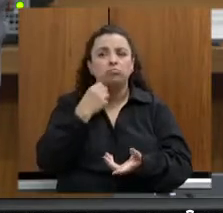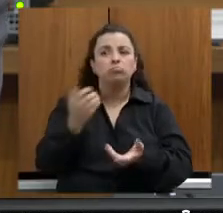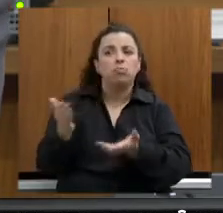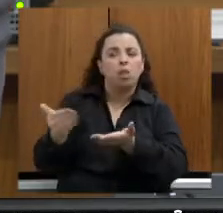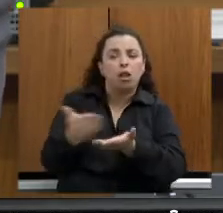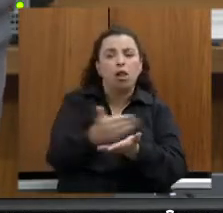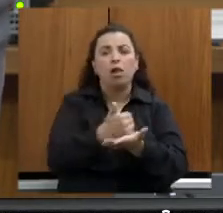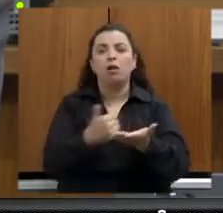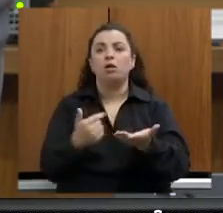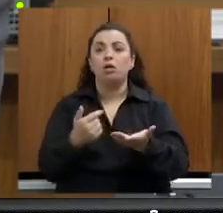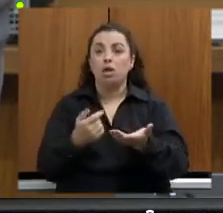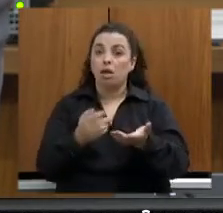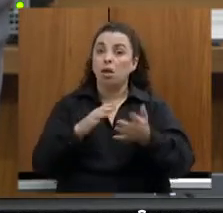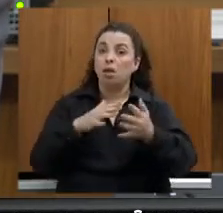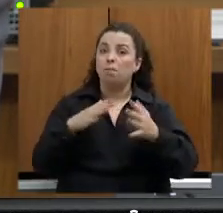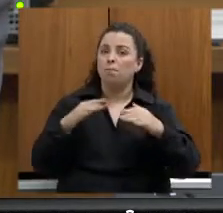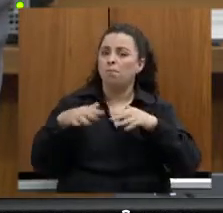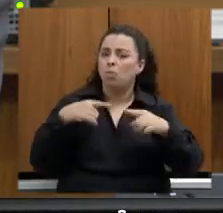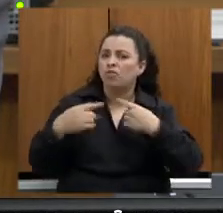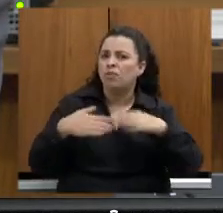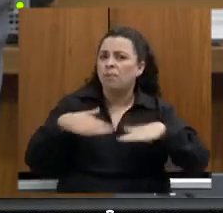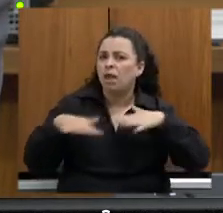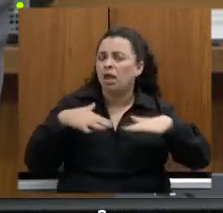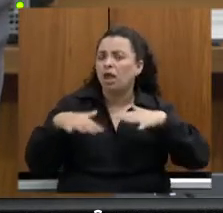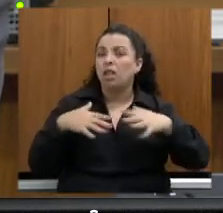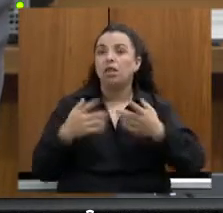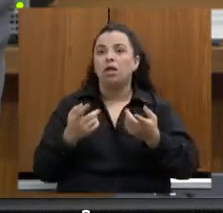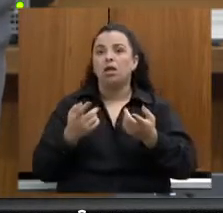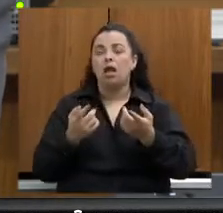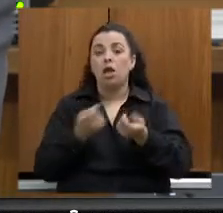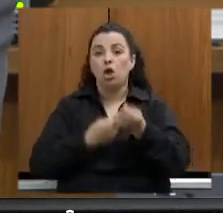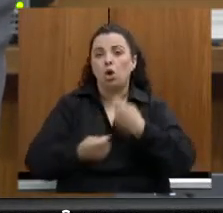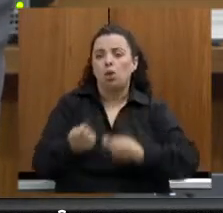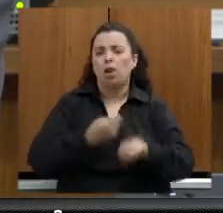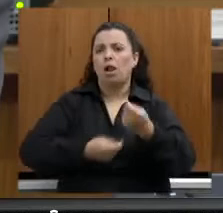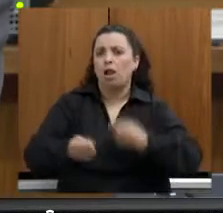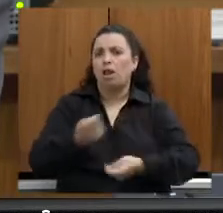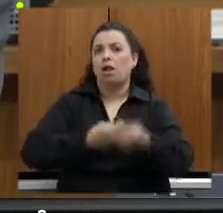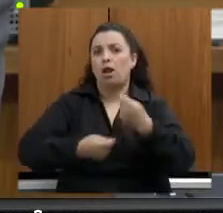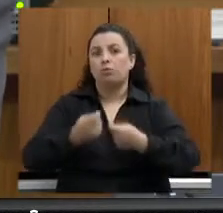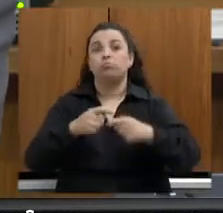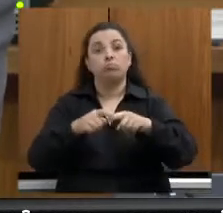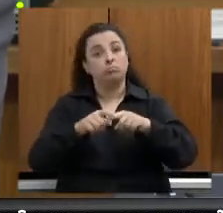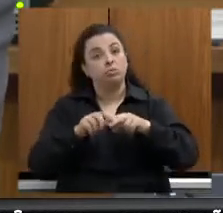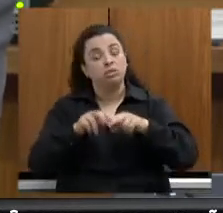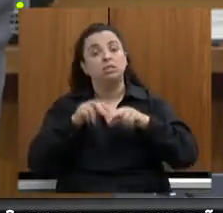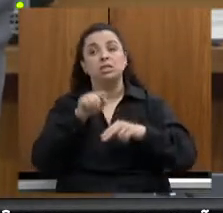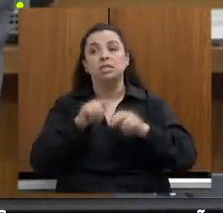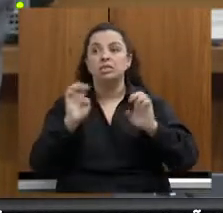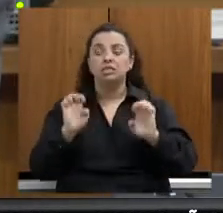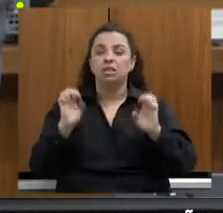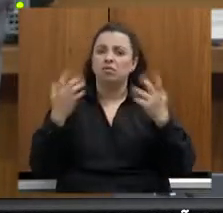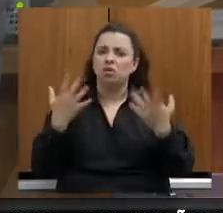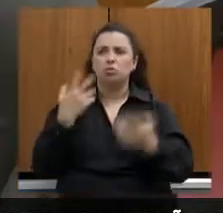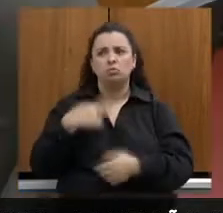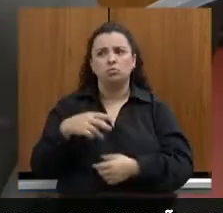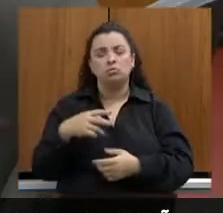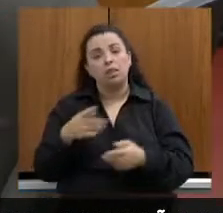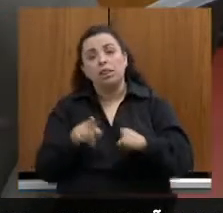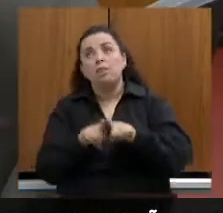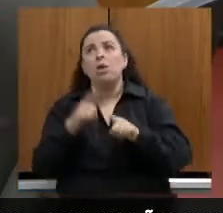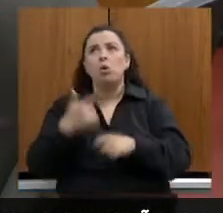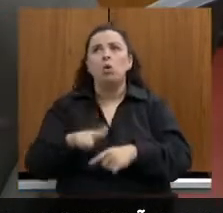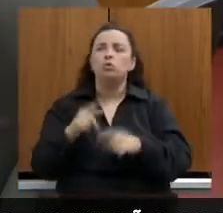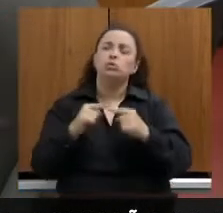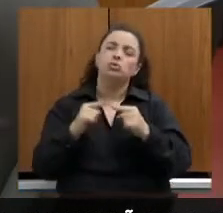em função desse evento. E os eventos culturais também. Nós vamos em São Paulo,